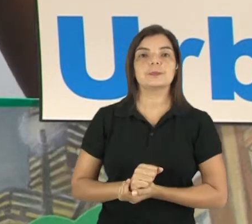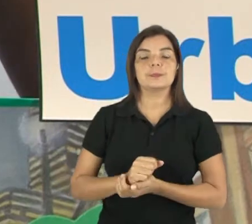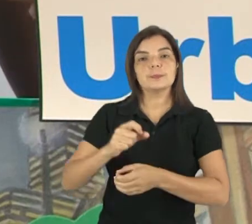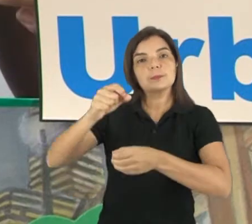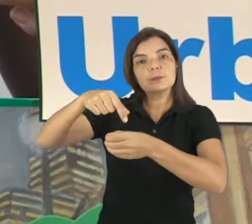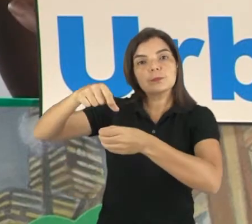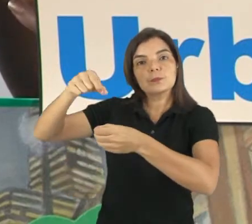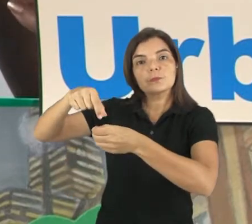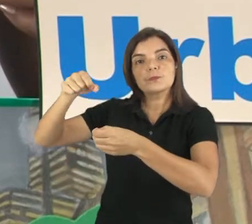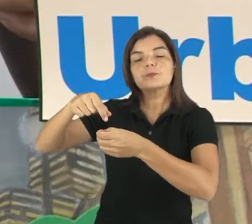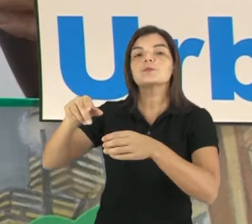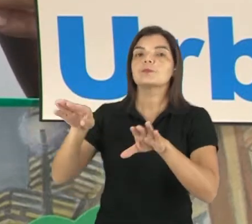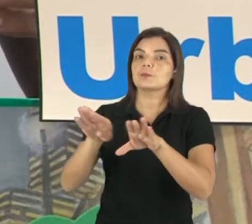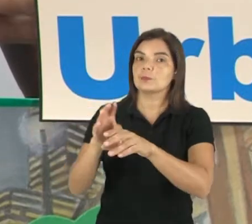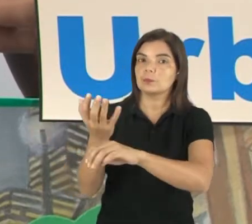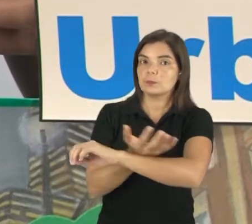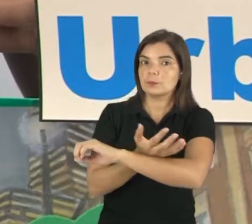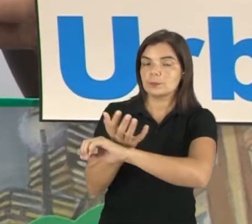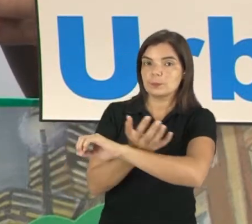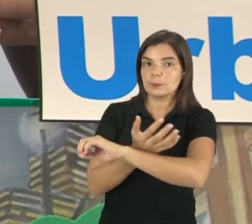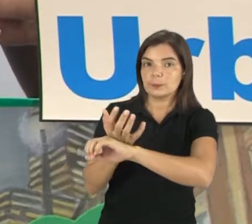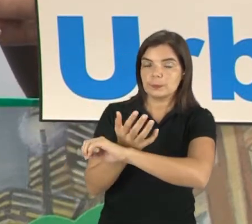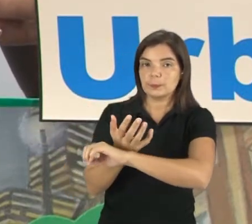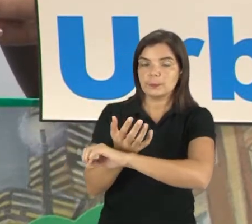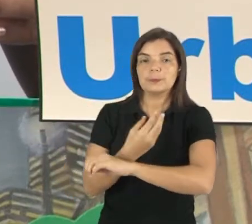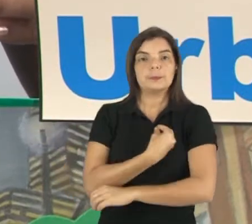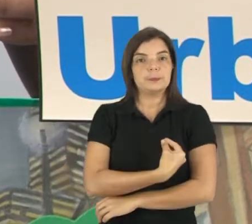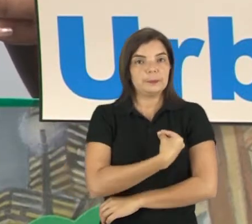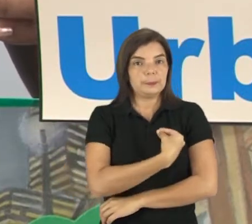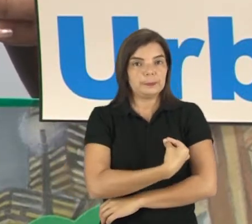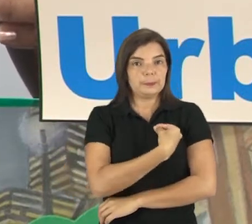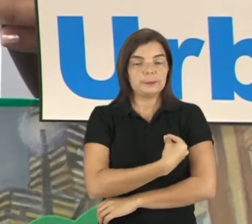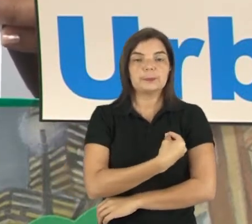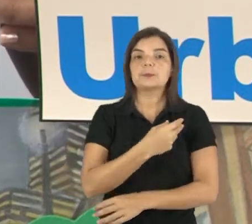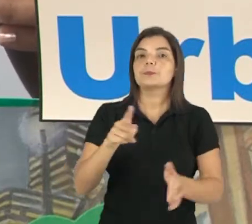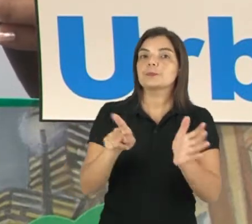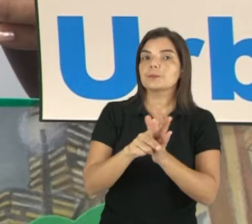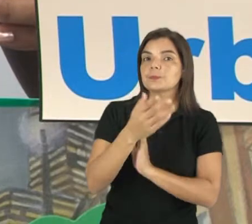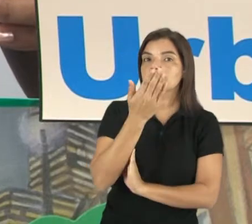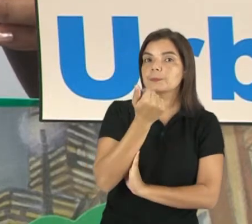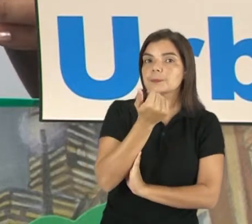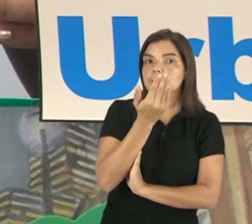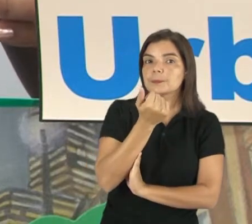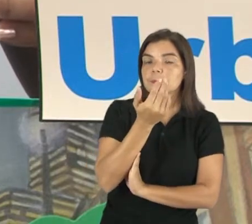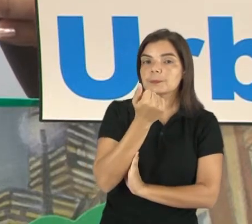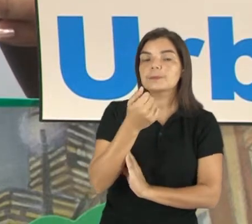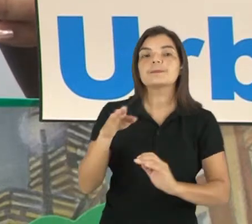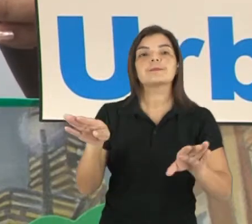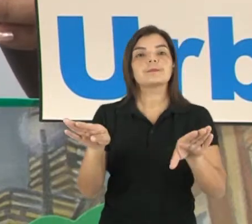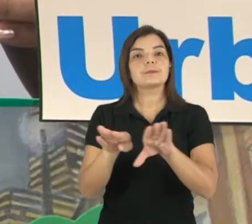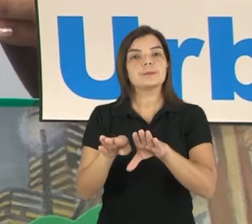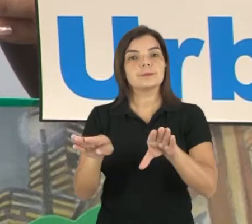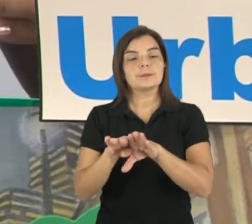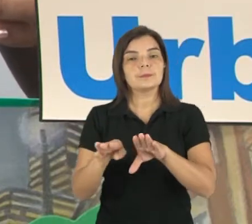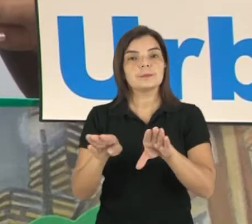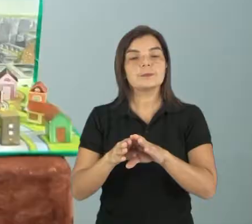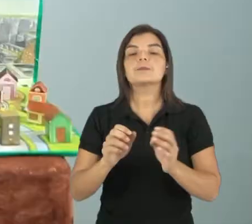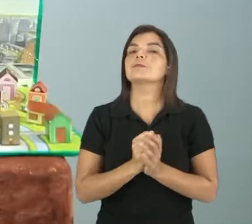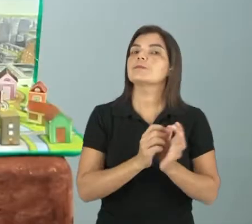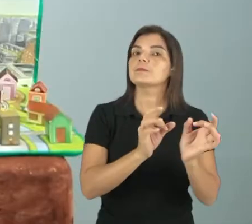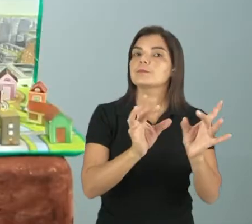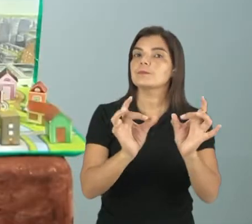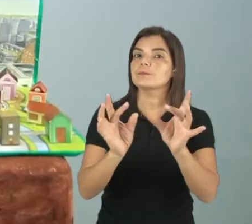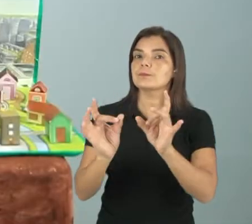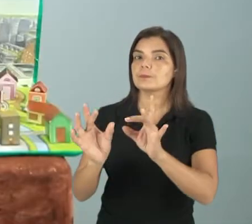plantas, faz plantações para a sua subsistência, né, para se sustentar, como também para